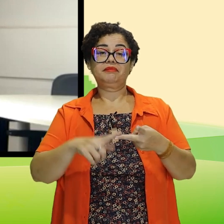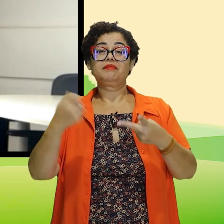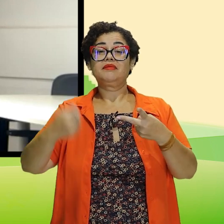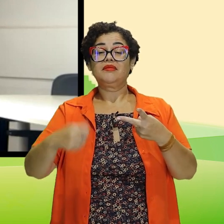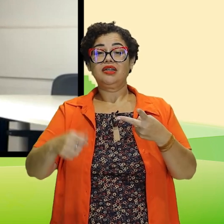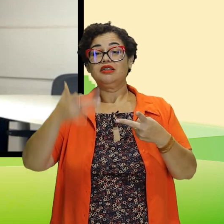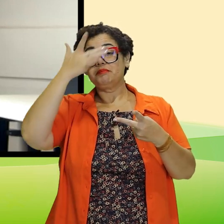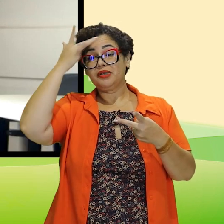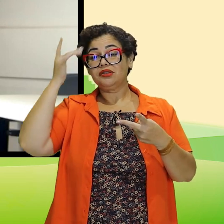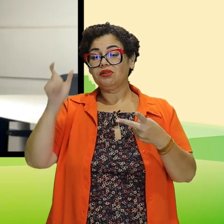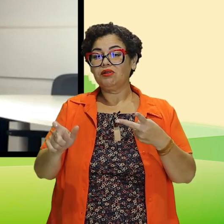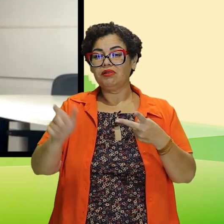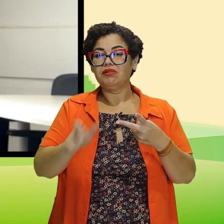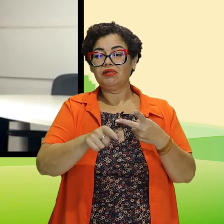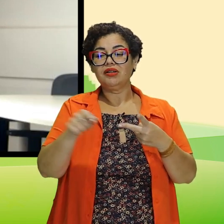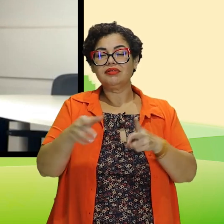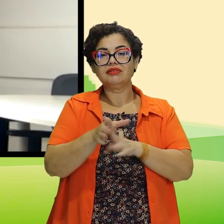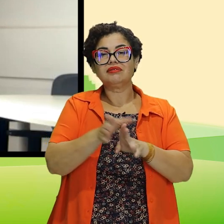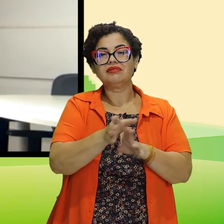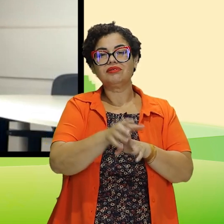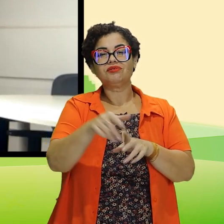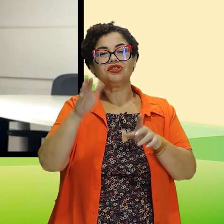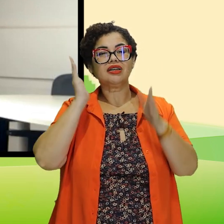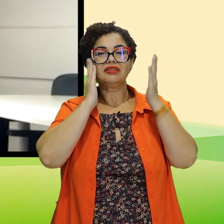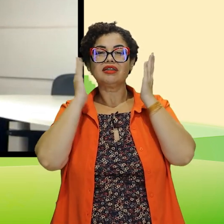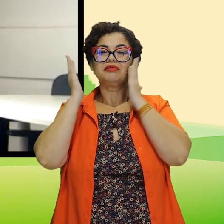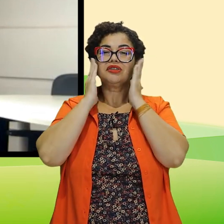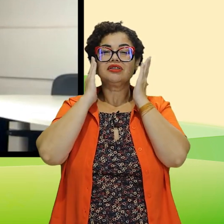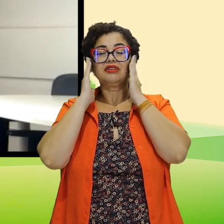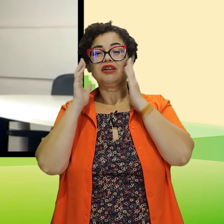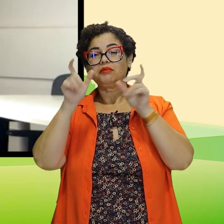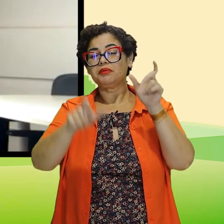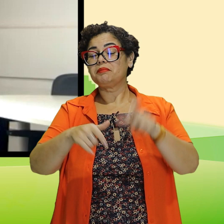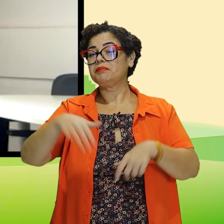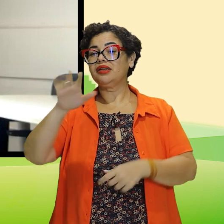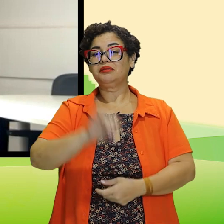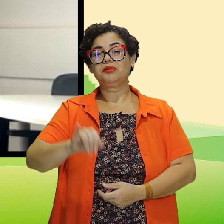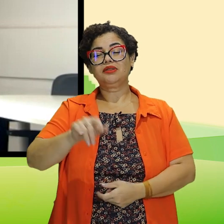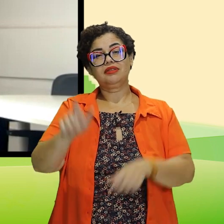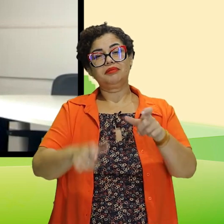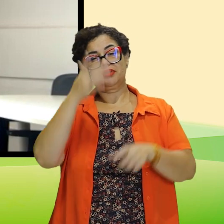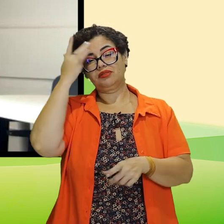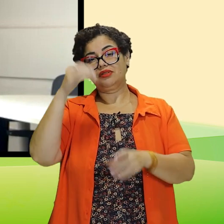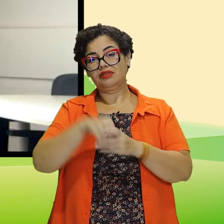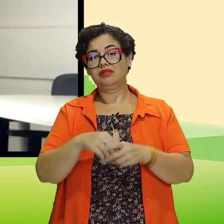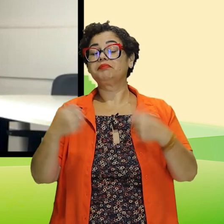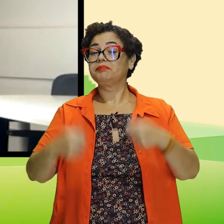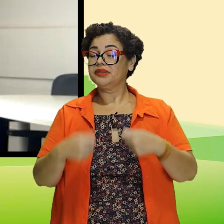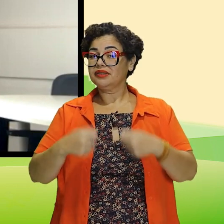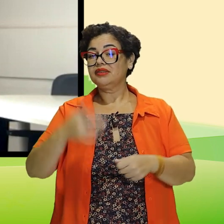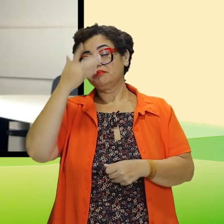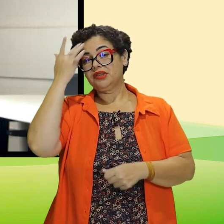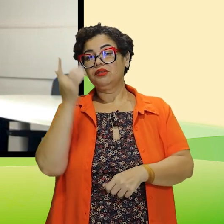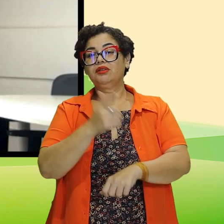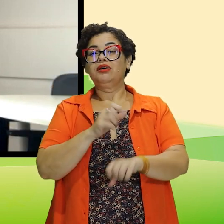patrimônio. Eu preciso de pessoas instruídas. As pessoas são a parte mais importante desse